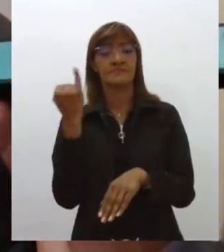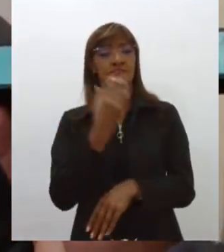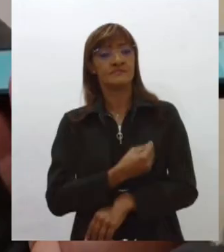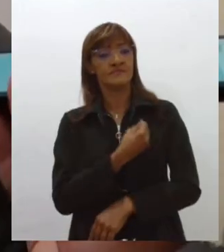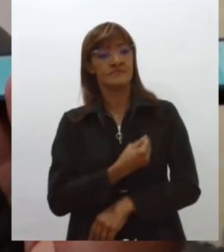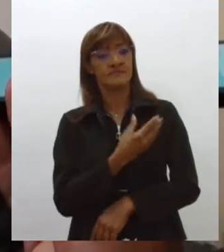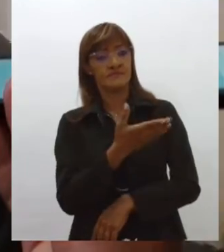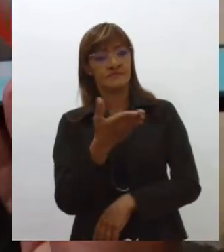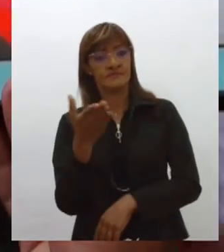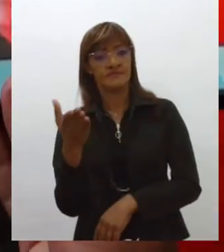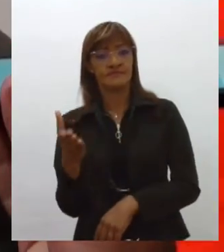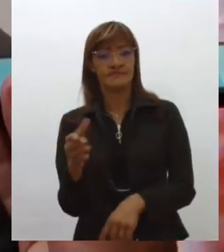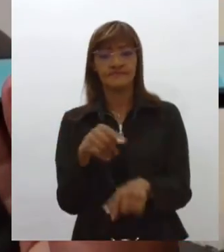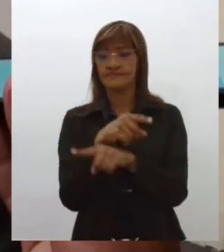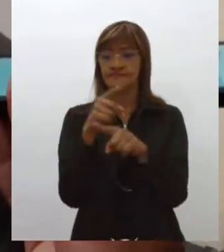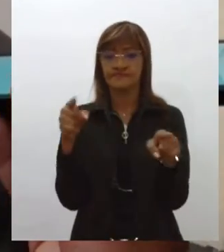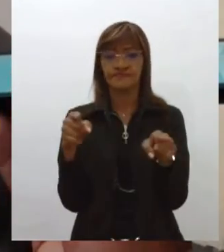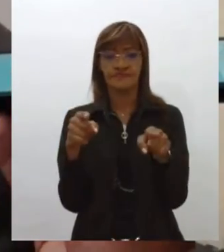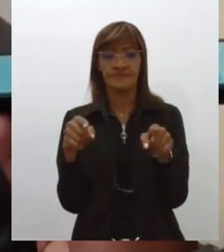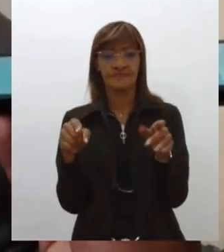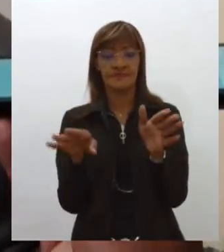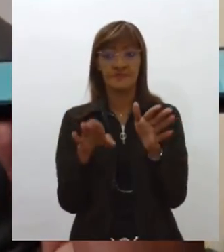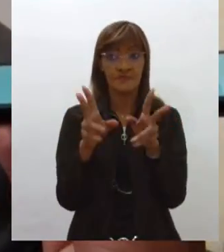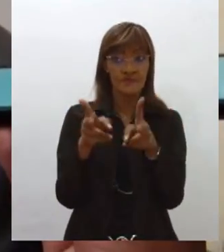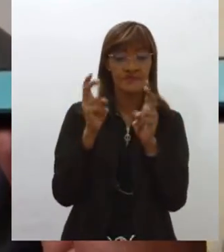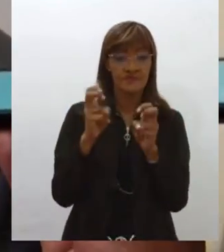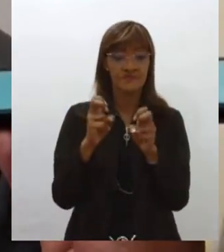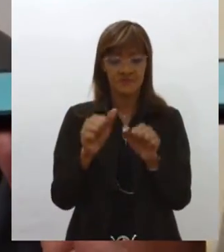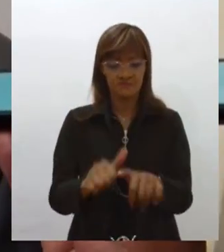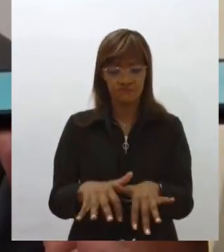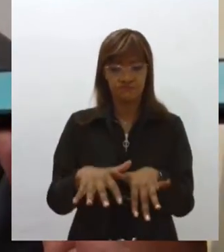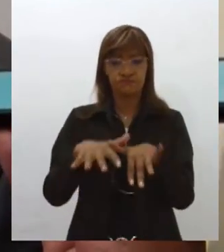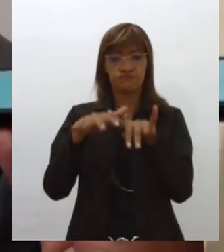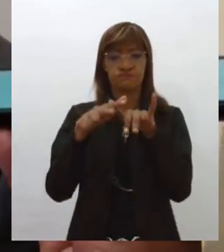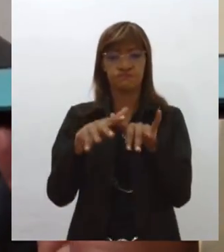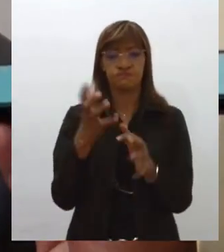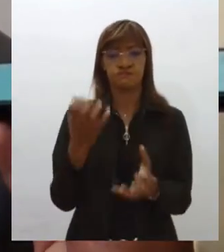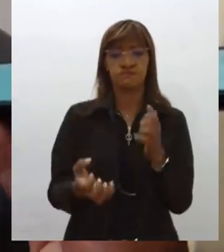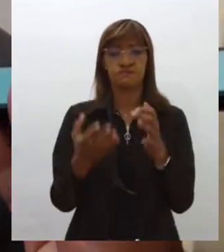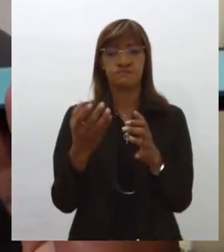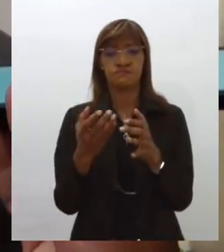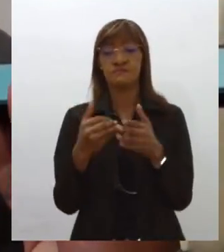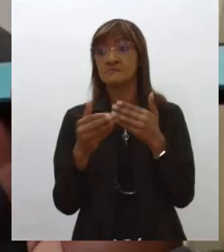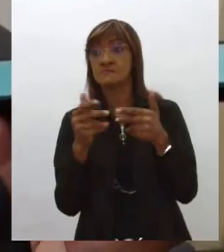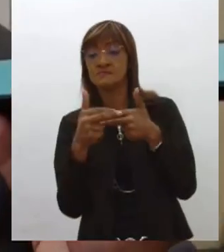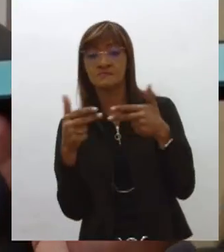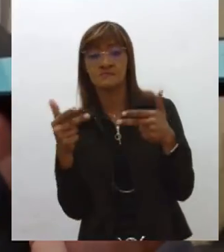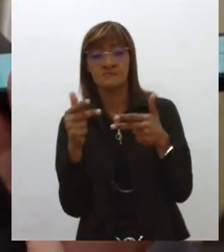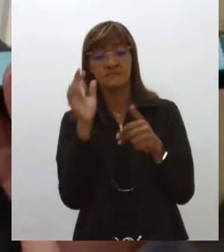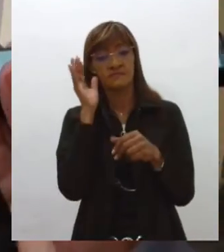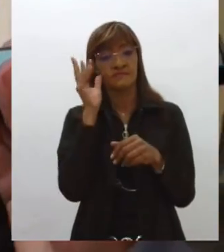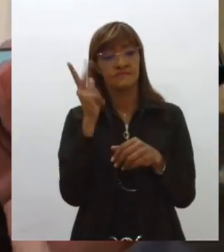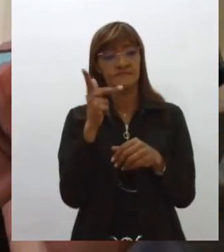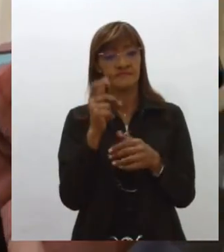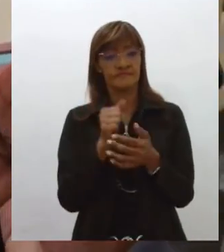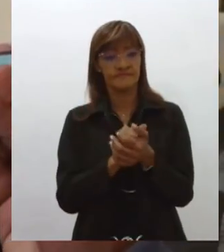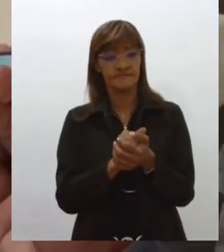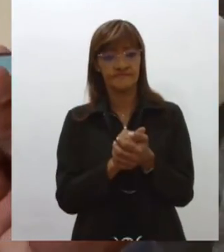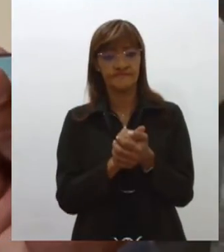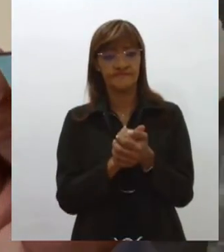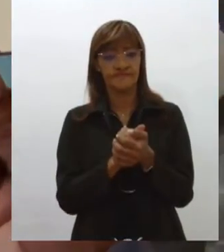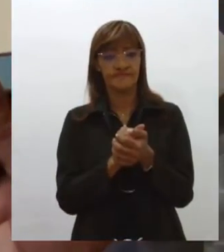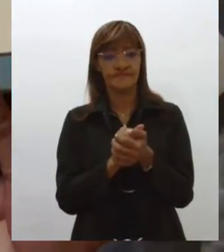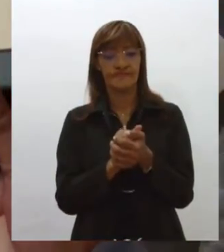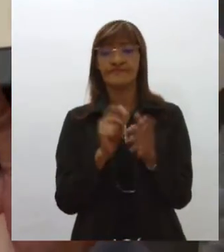quando você chega a enchente, chega a incêndio, chega qualquer uma coisa que venha a sair do normal, a